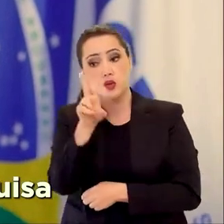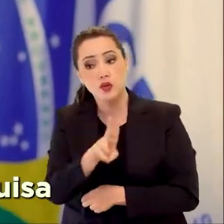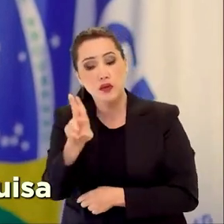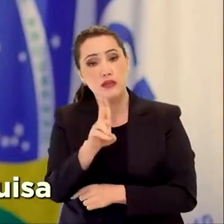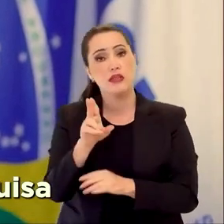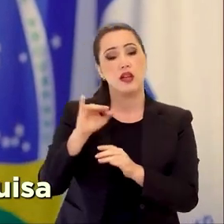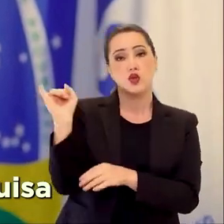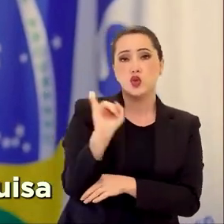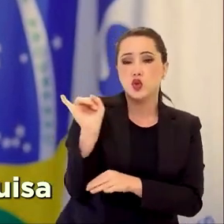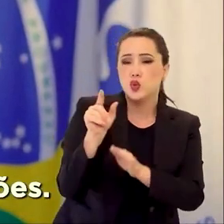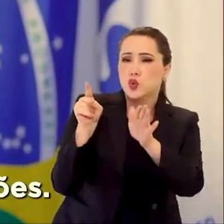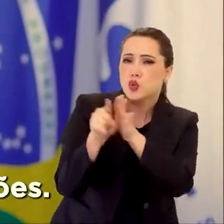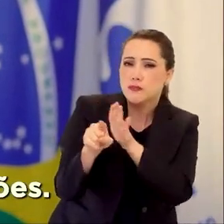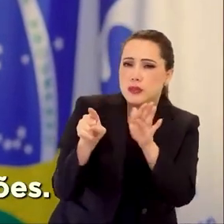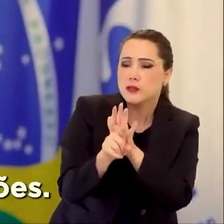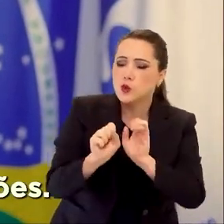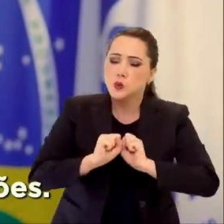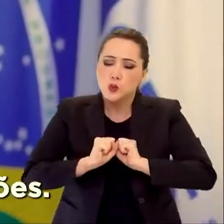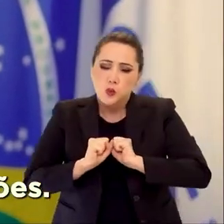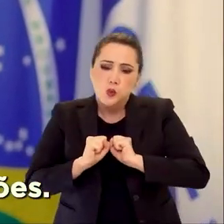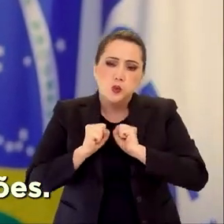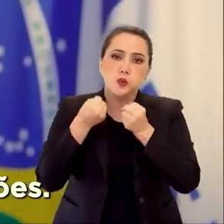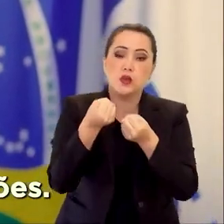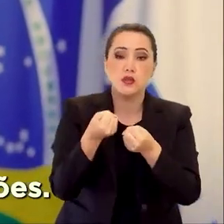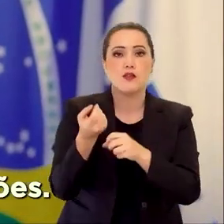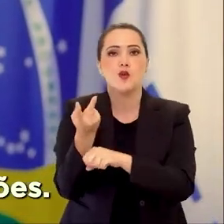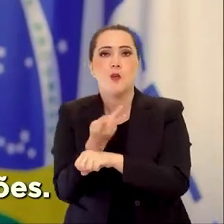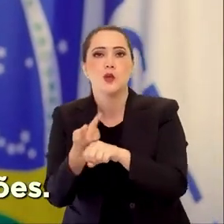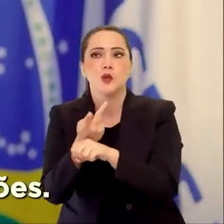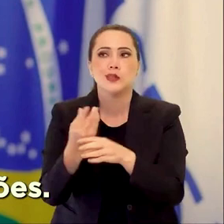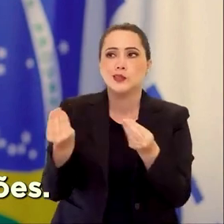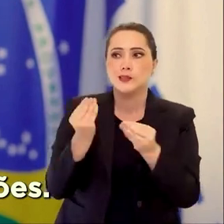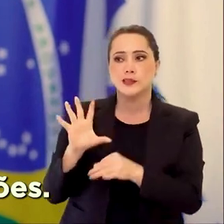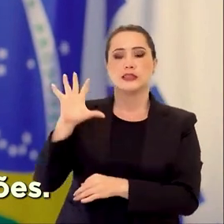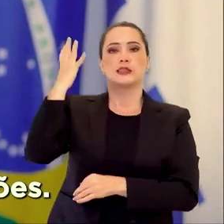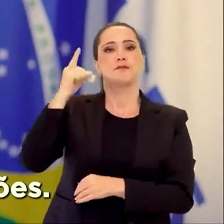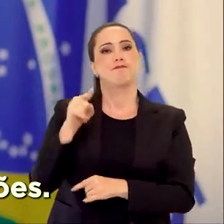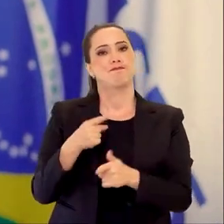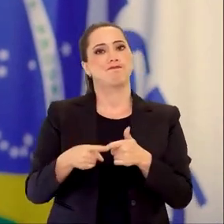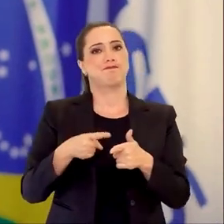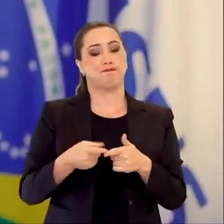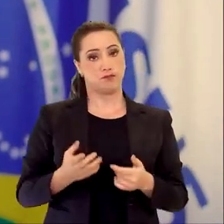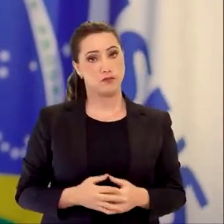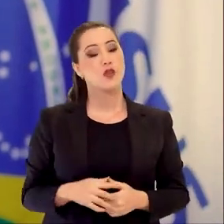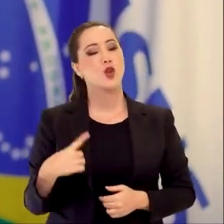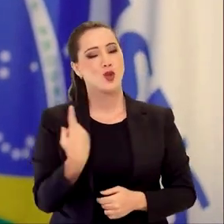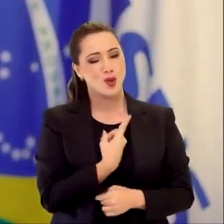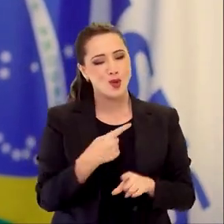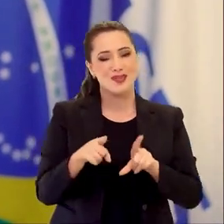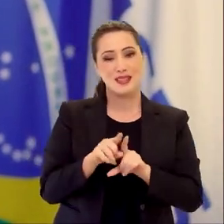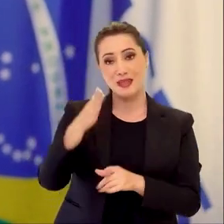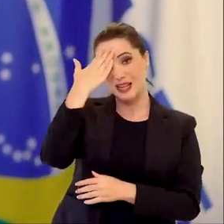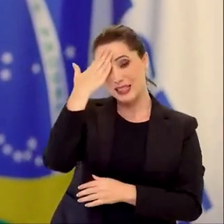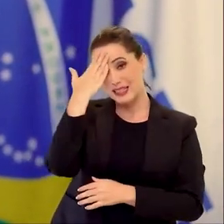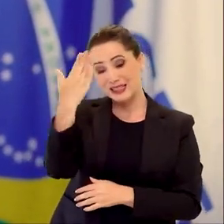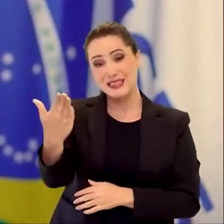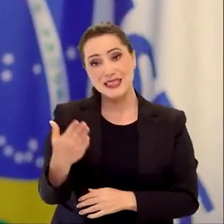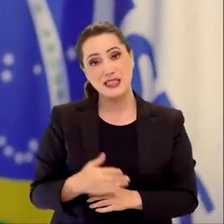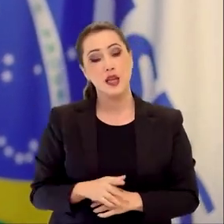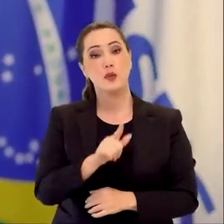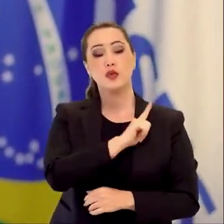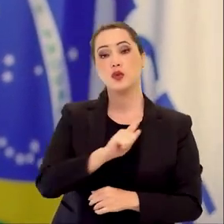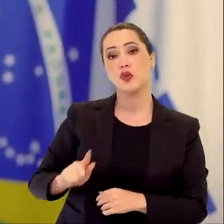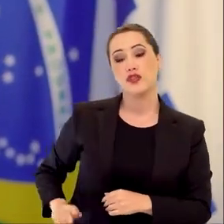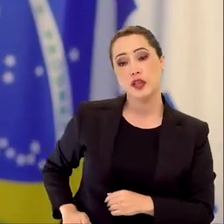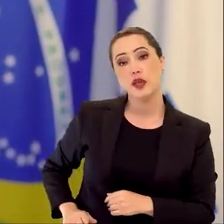institutos de pesquisa não mediram os esforços na busca de soluções. Devemos agradecer também aos